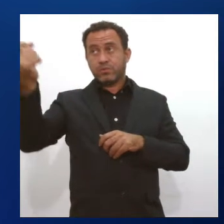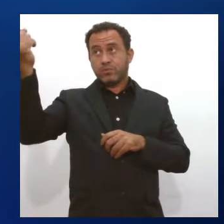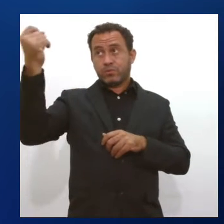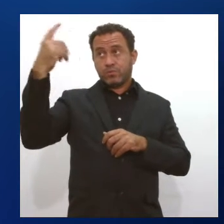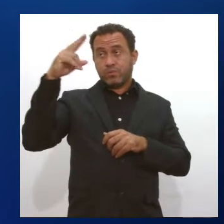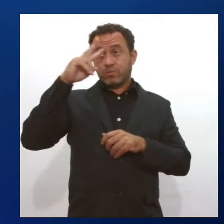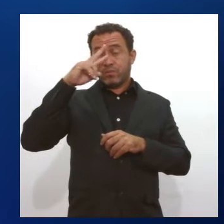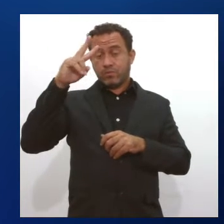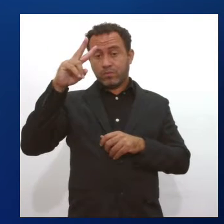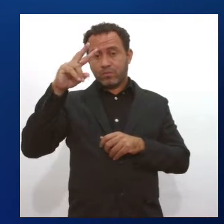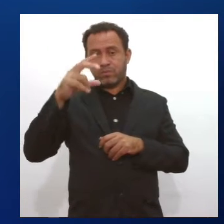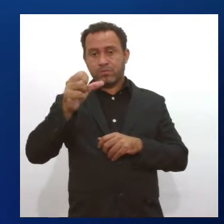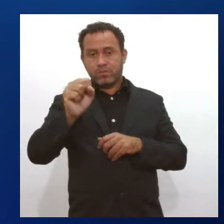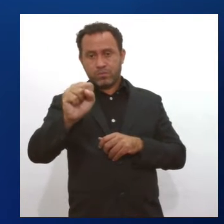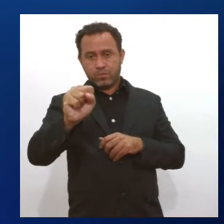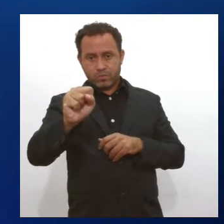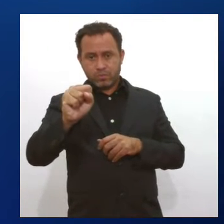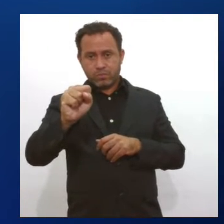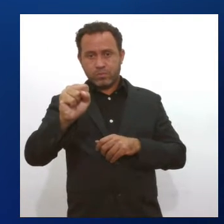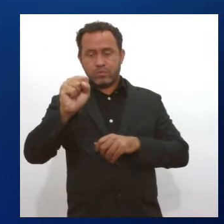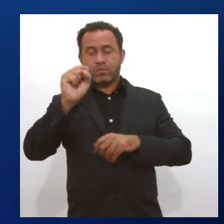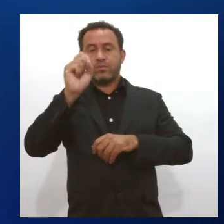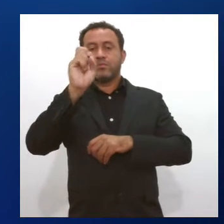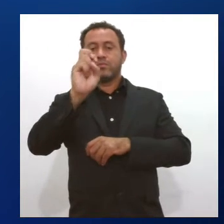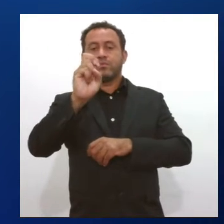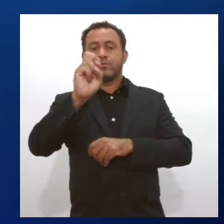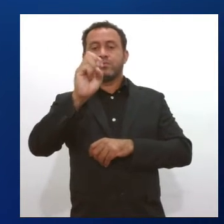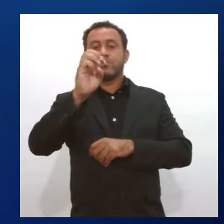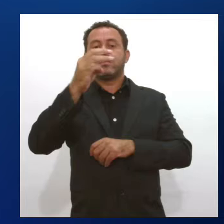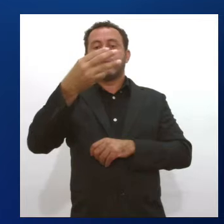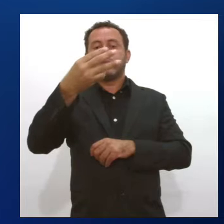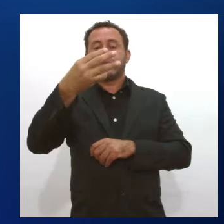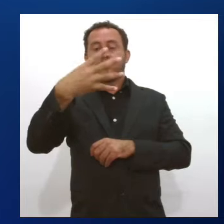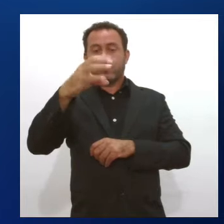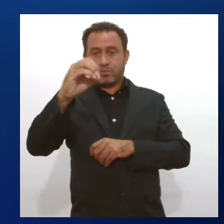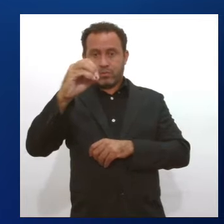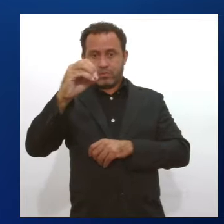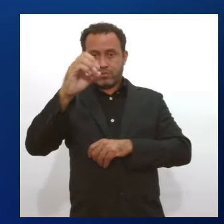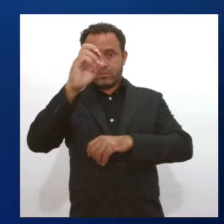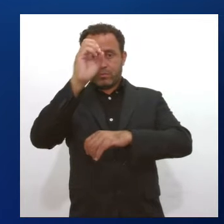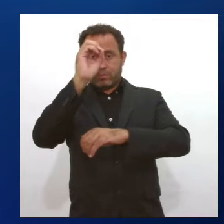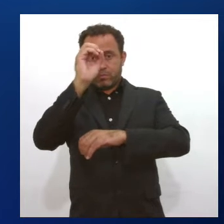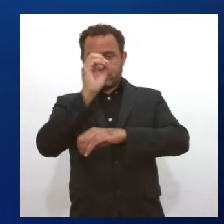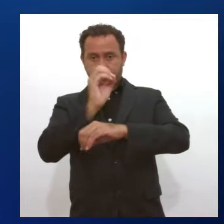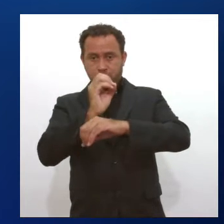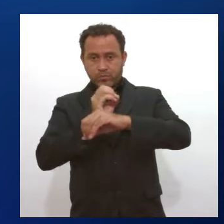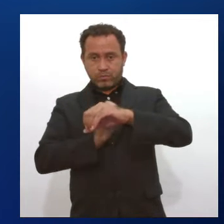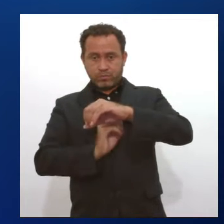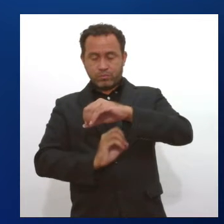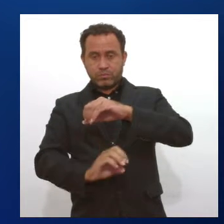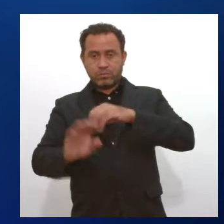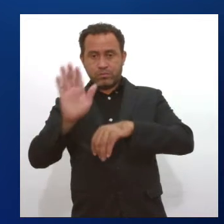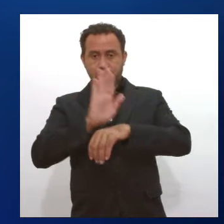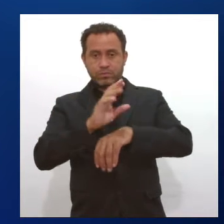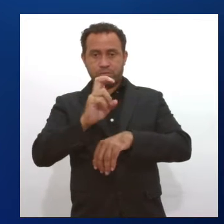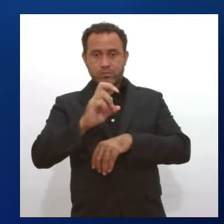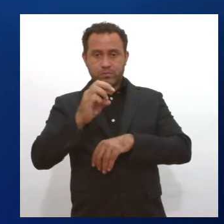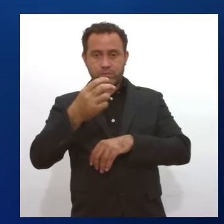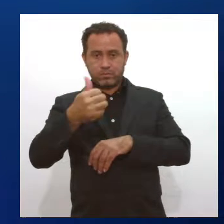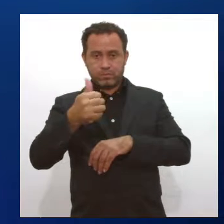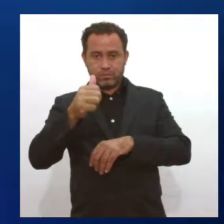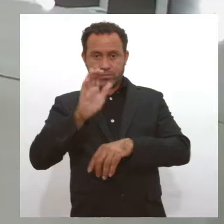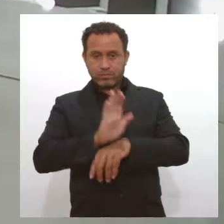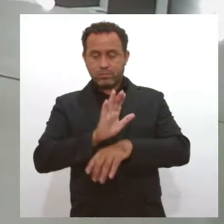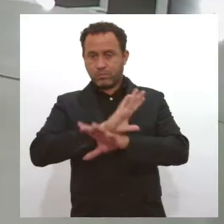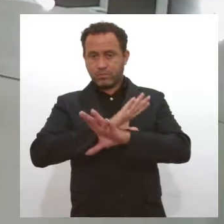ultravioleta pode chegar a 8. O sol nasceu hoje às 5 horas e 45 minutos e deve-se pôr às 5 horas e 11 minutos